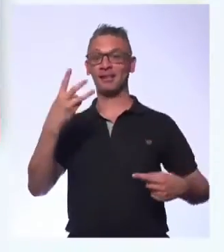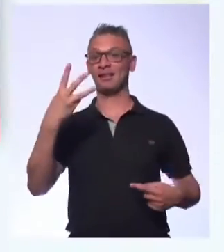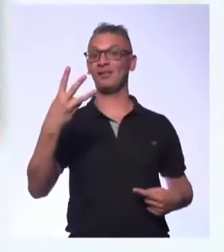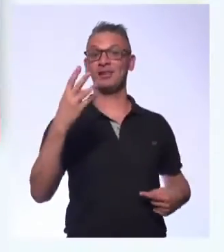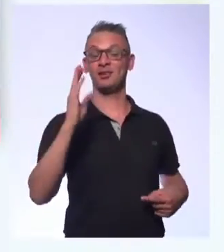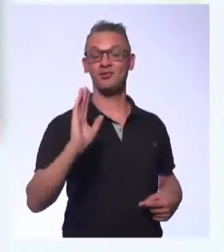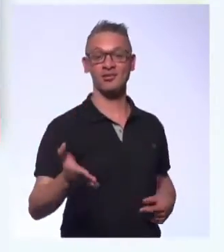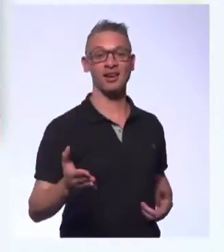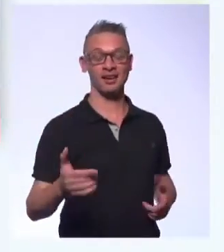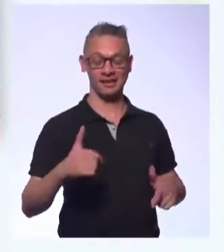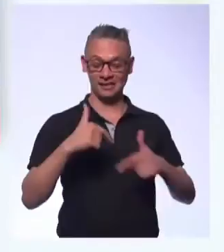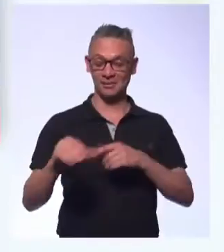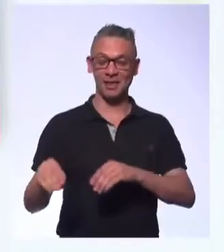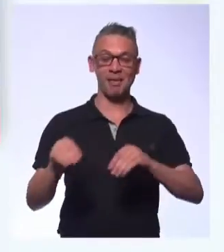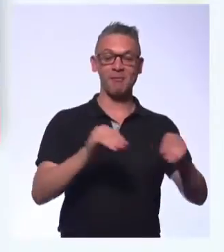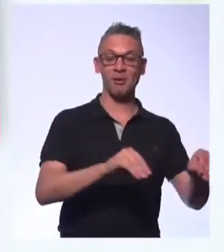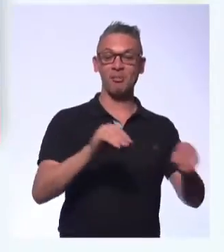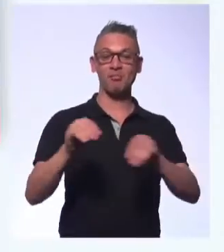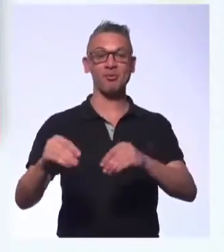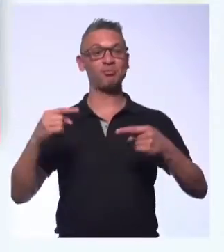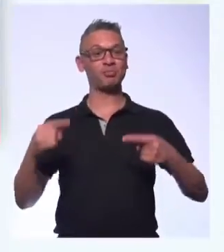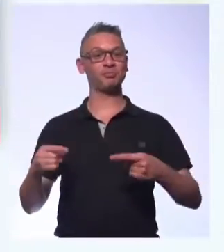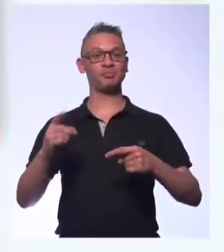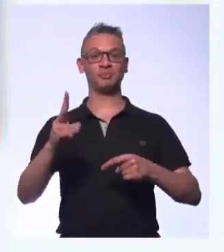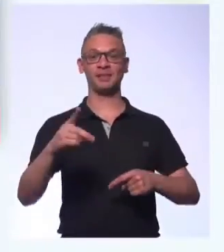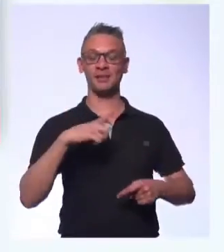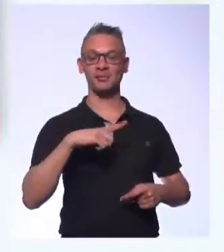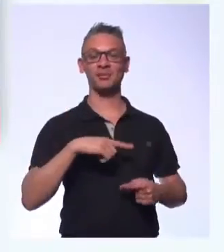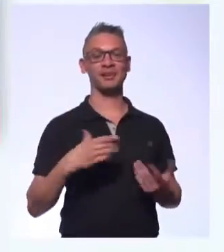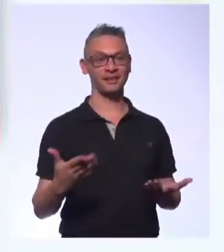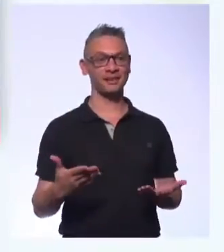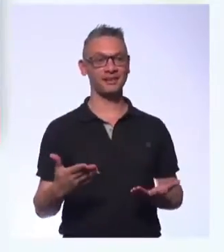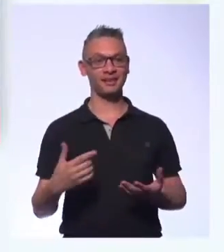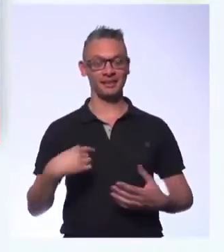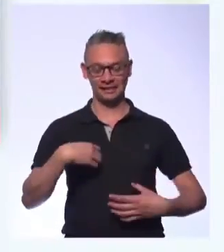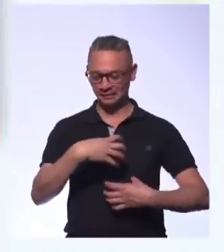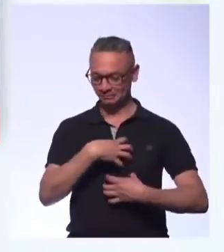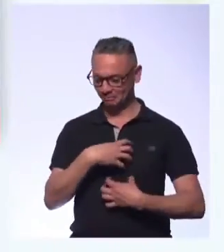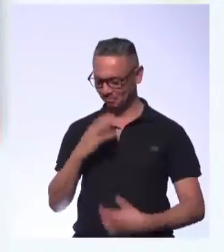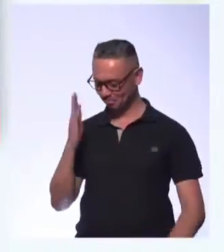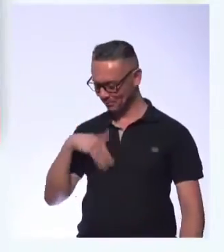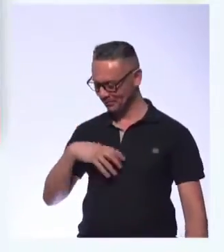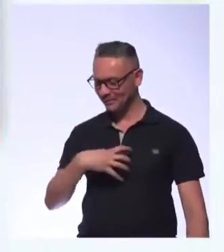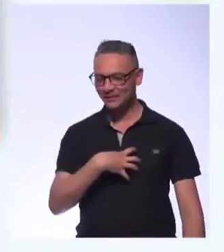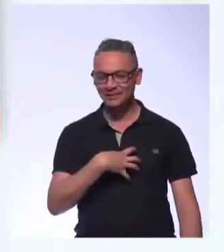Eu sempre vou para a concorrência. Agora eu estou me sentindo mal.